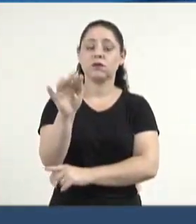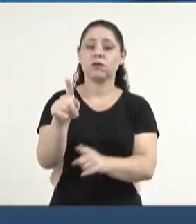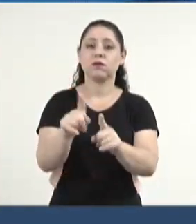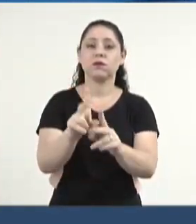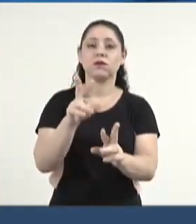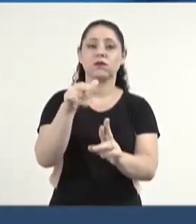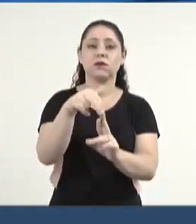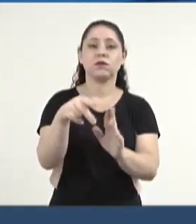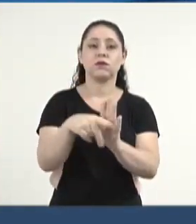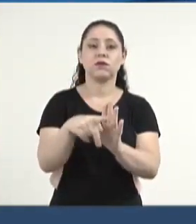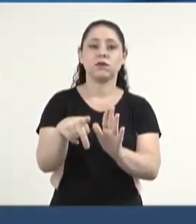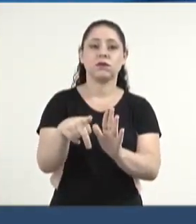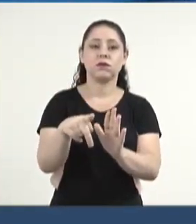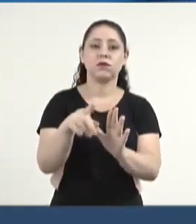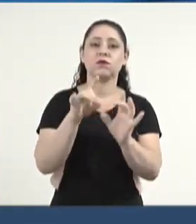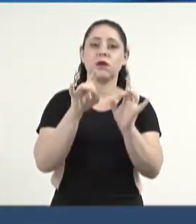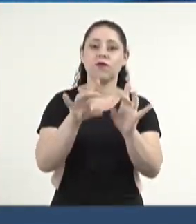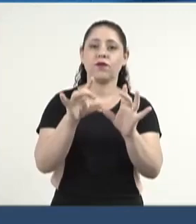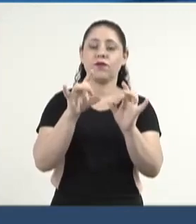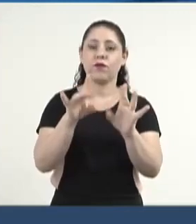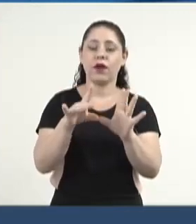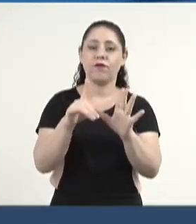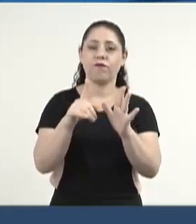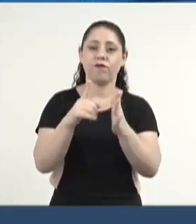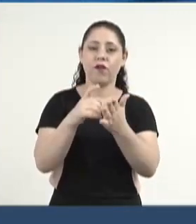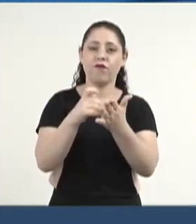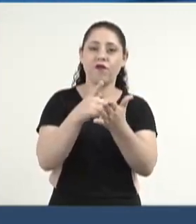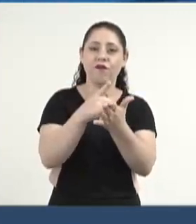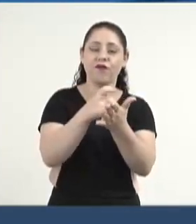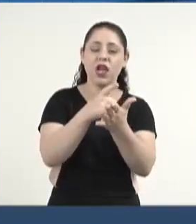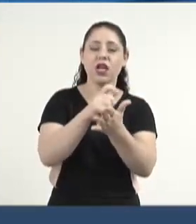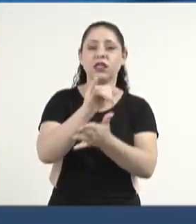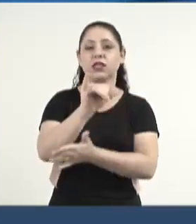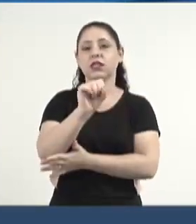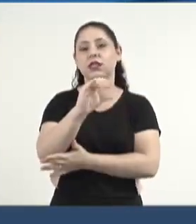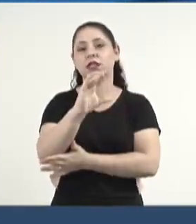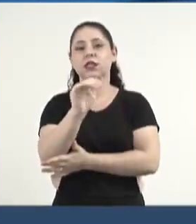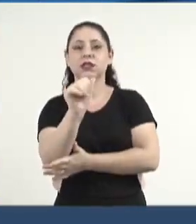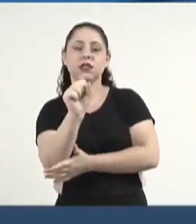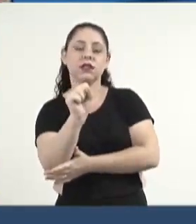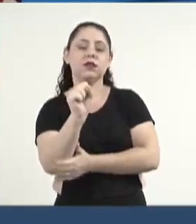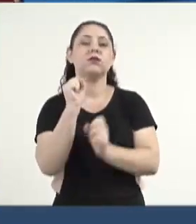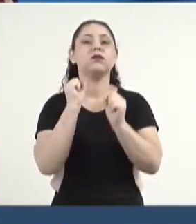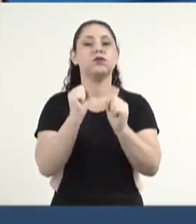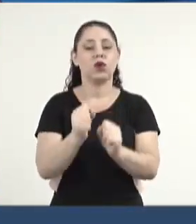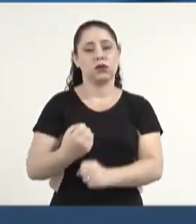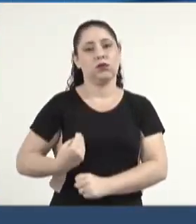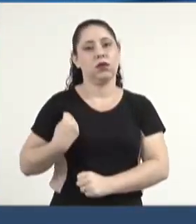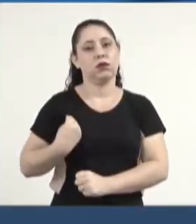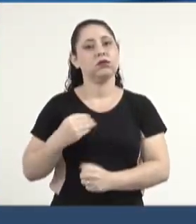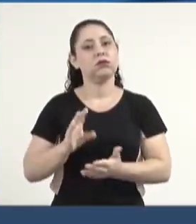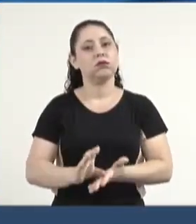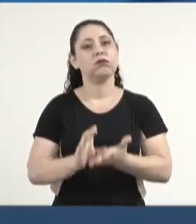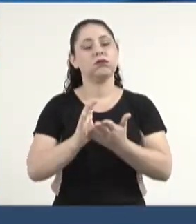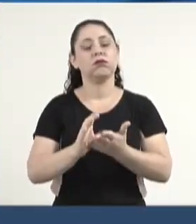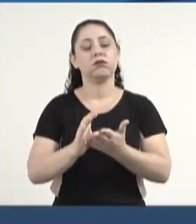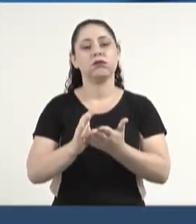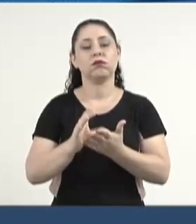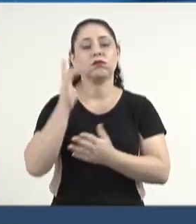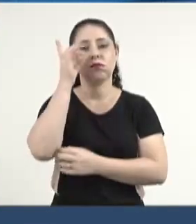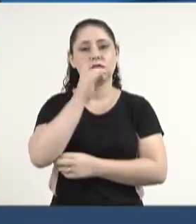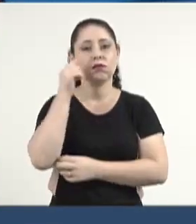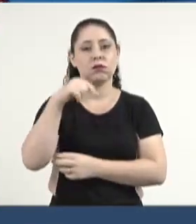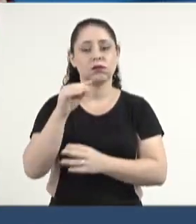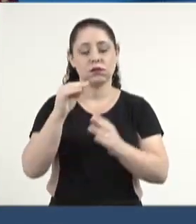os representantes dos vendedores de iscas, para que possam compor a Frente Parlamentar da Pesca